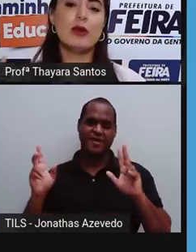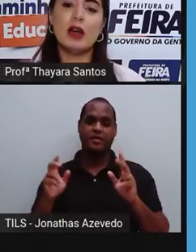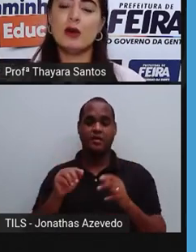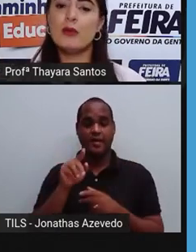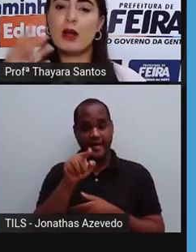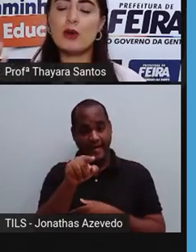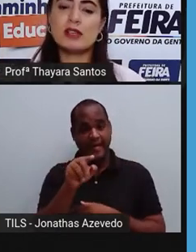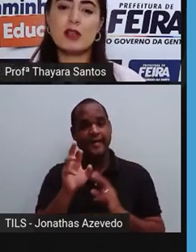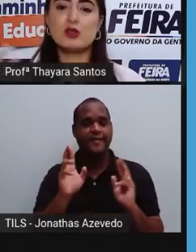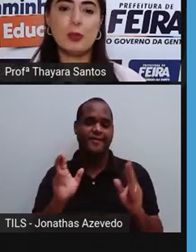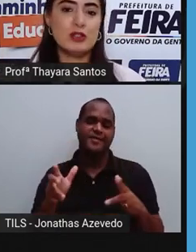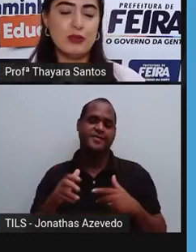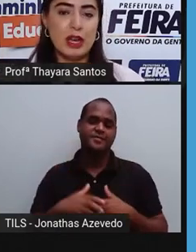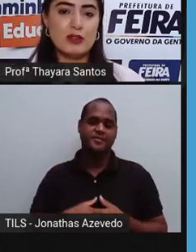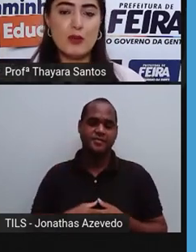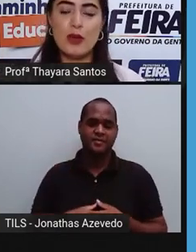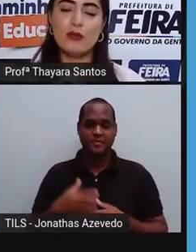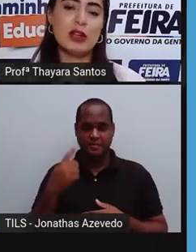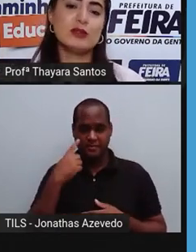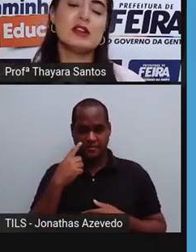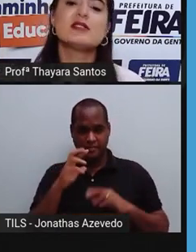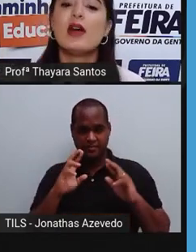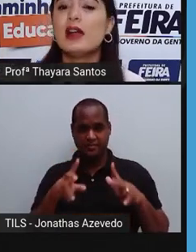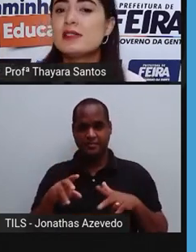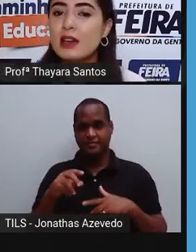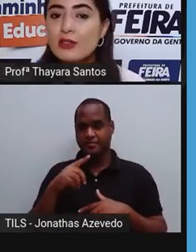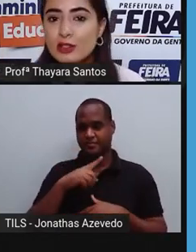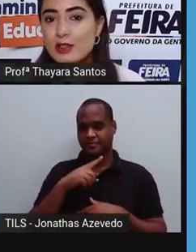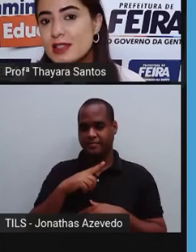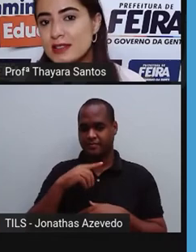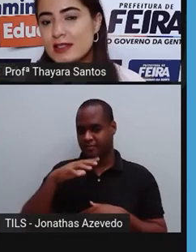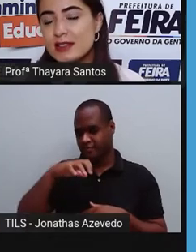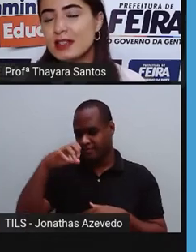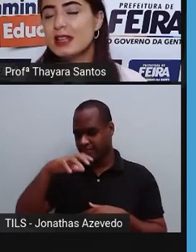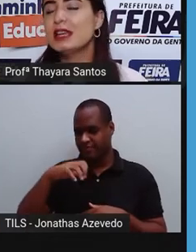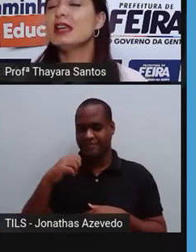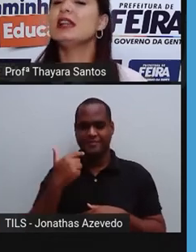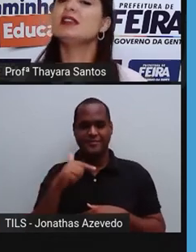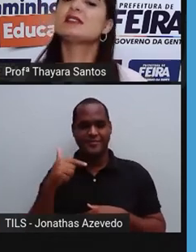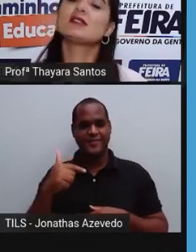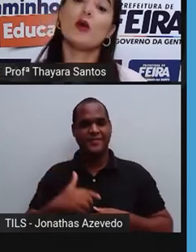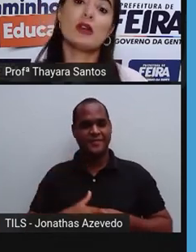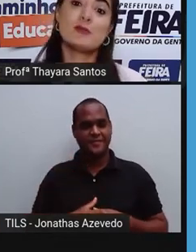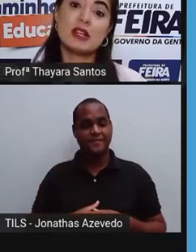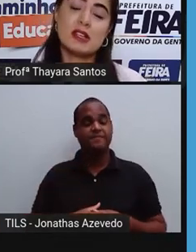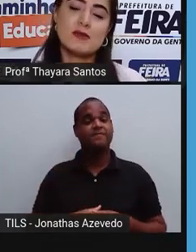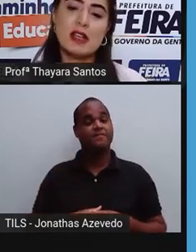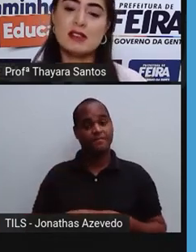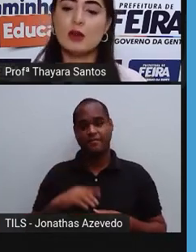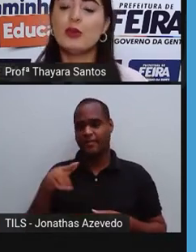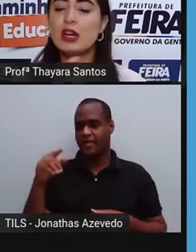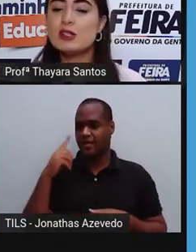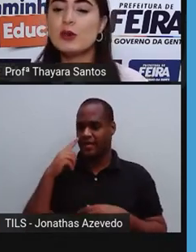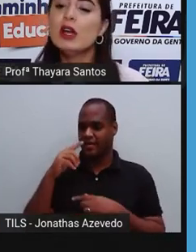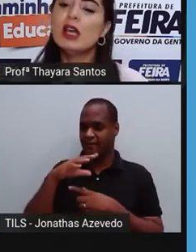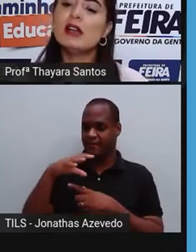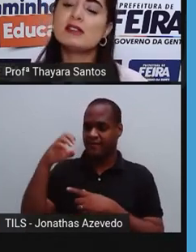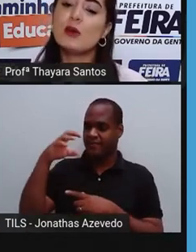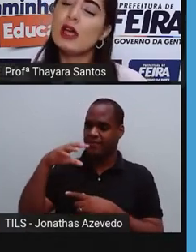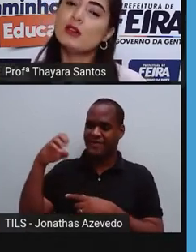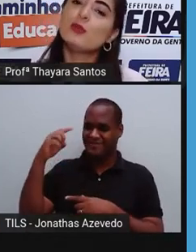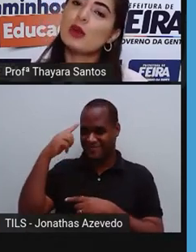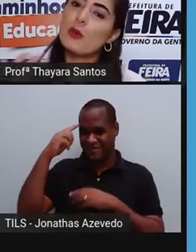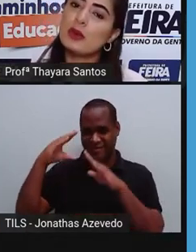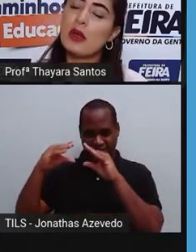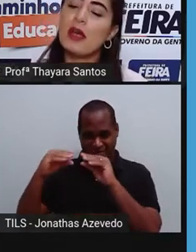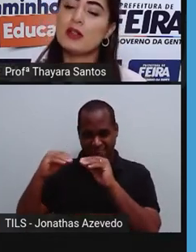Uma coisa que é superdiferente é o fato de eles não realizarem fotossíntese. Eles, como as plantas fazem. Então, por isso, eles